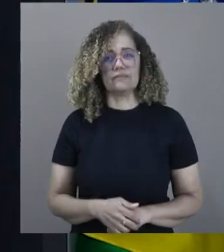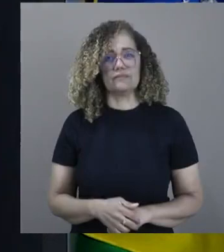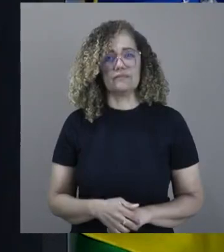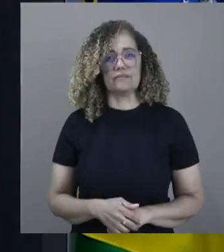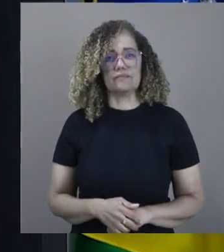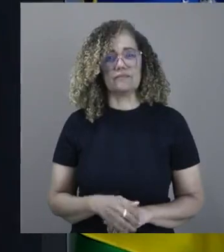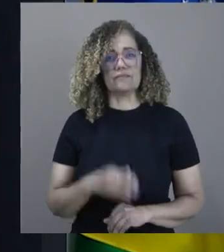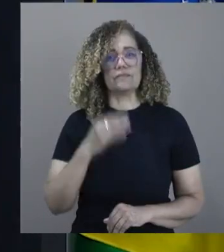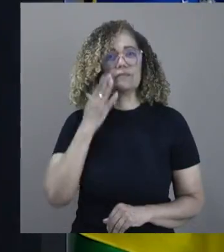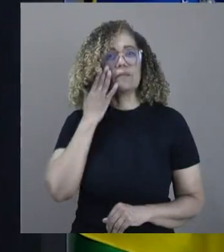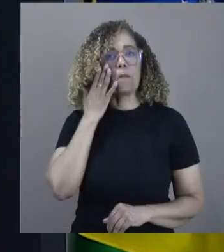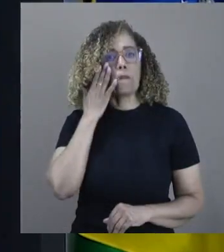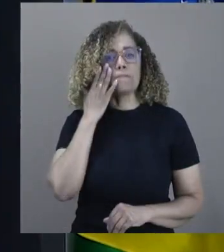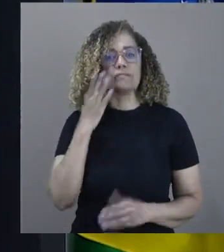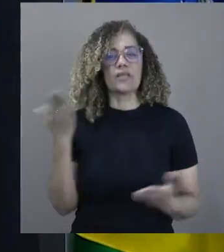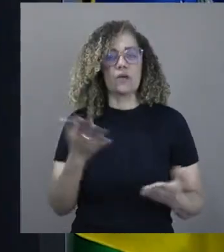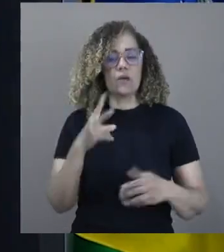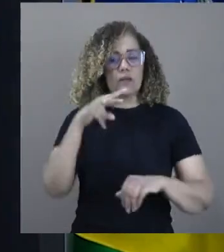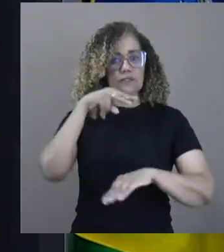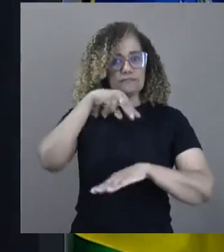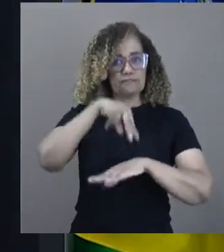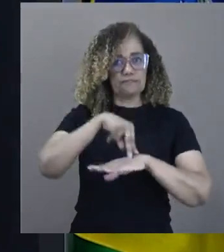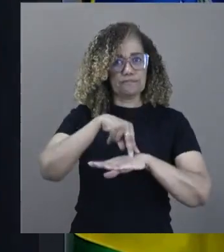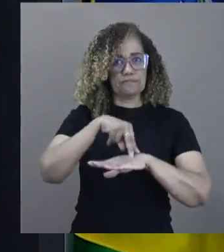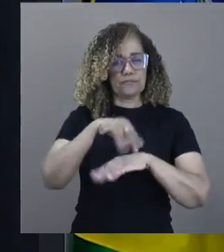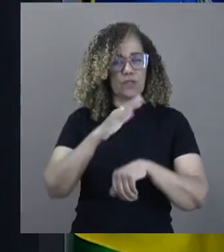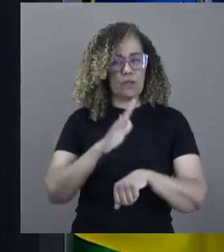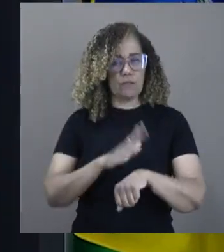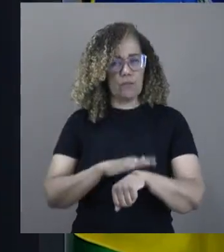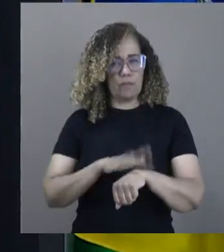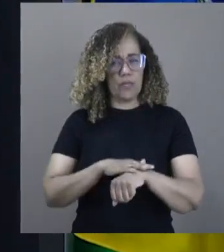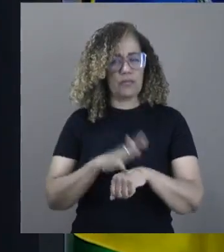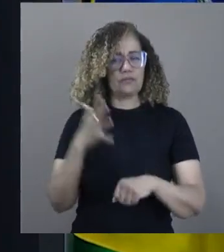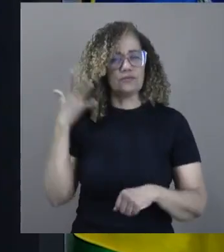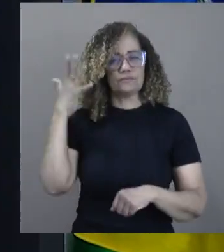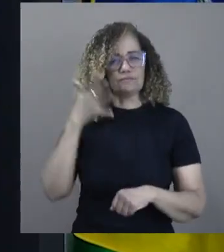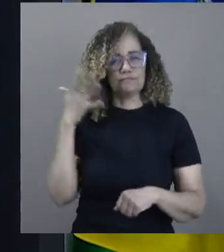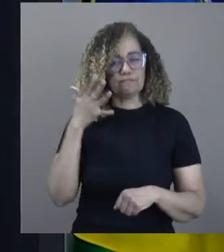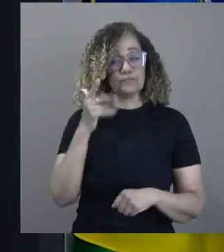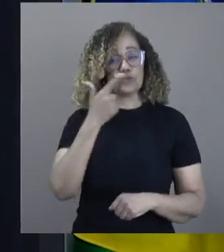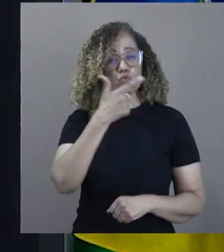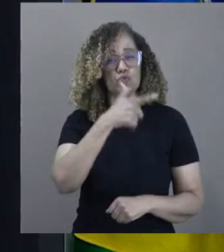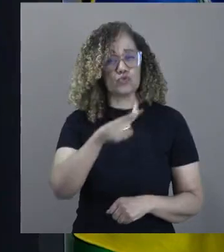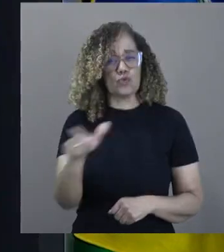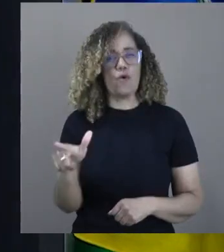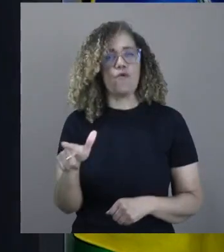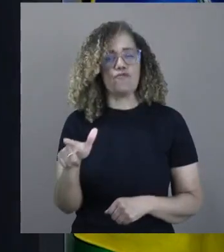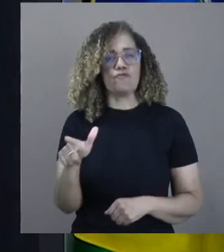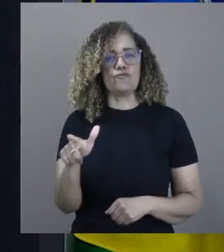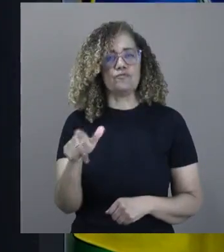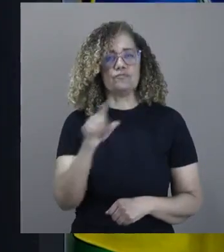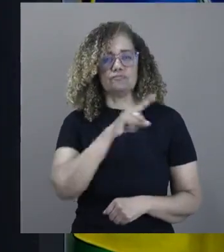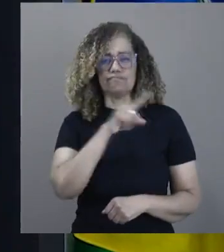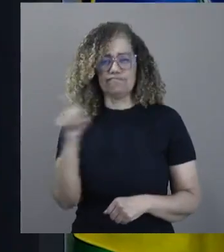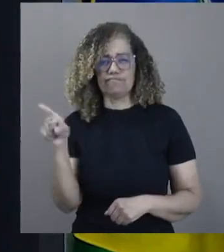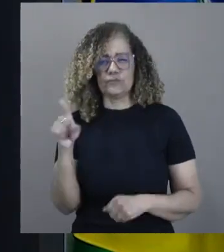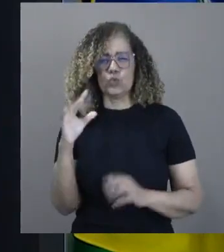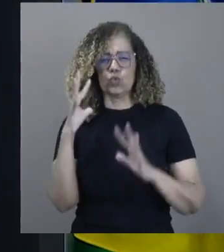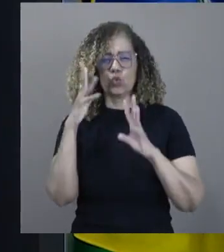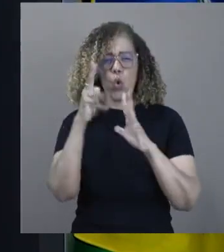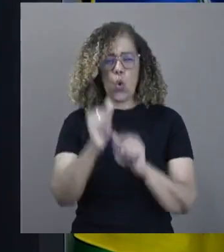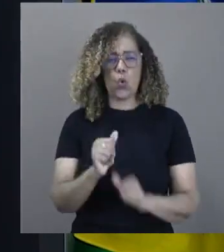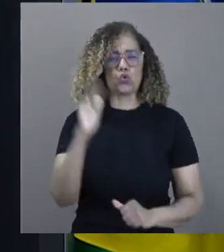Uso a tribuna nesse momento para falar mais uma vez e trazer para o conhecimento do Brasil inteiro